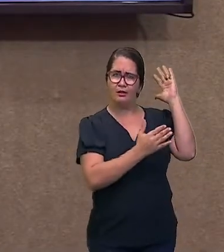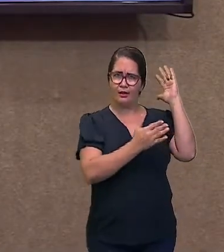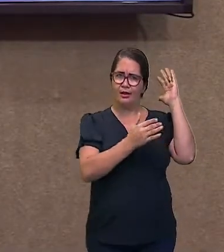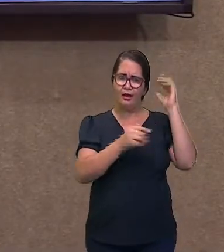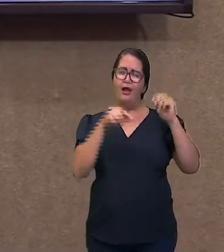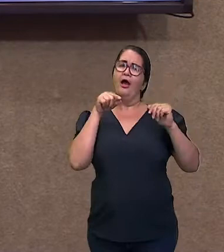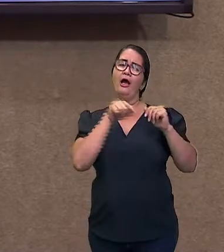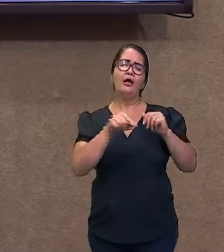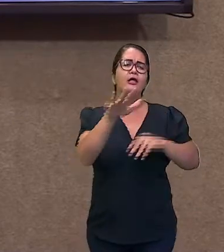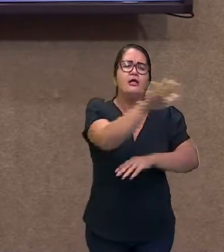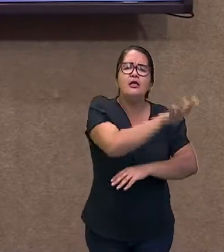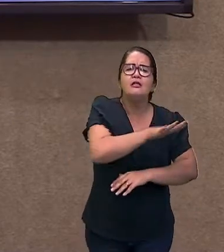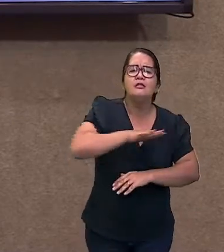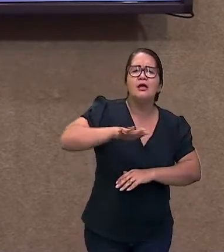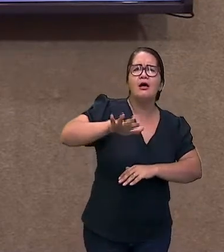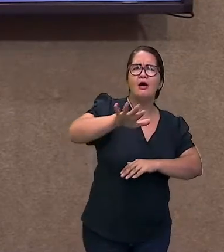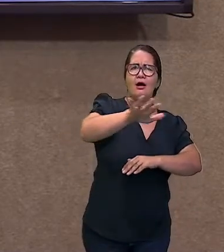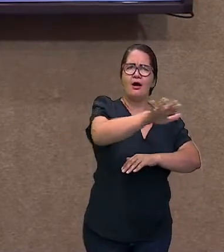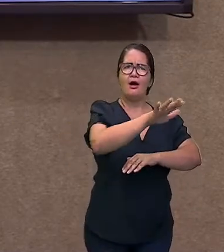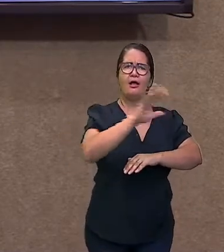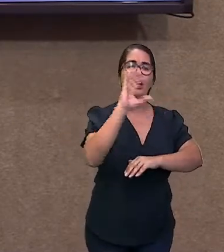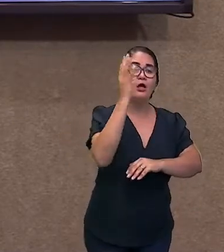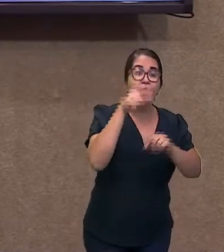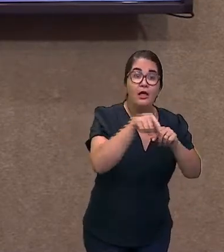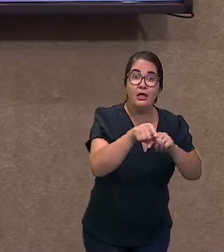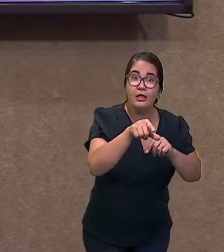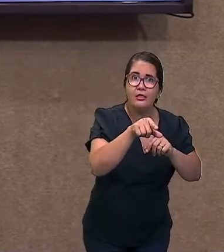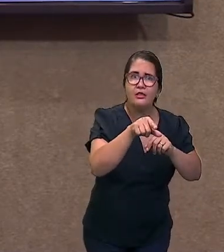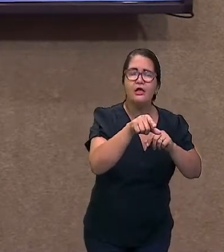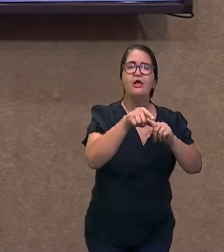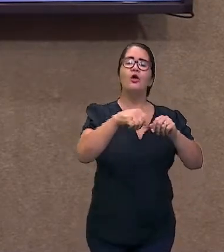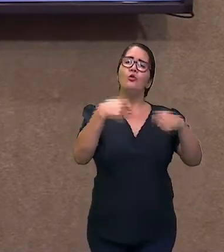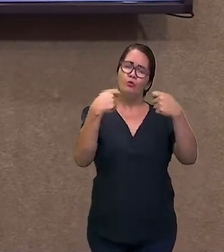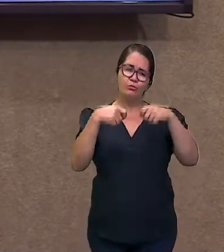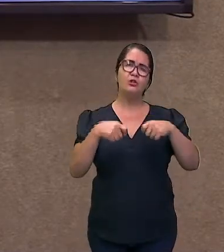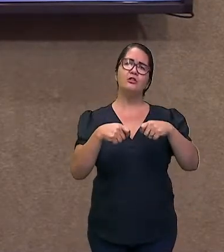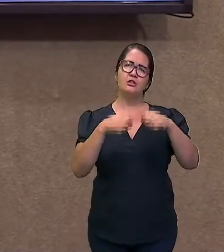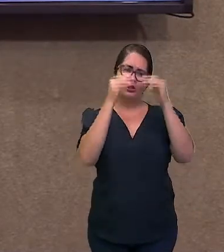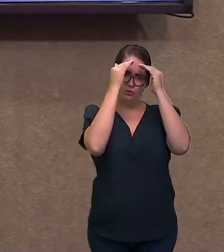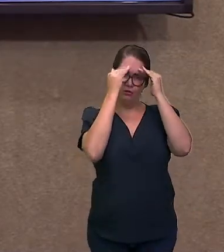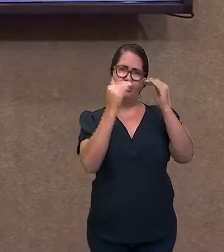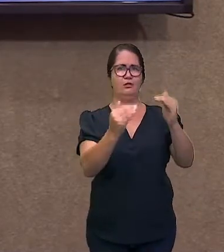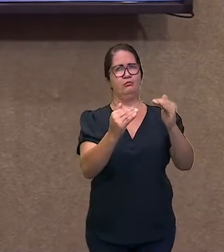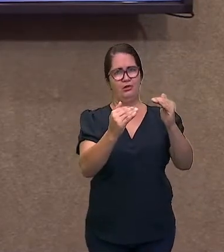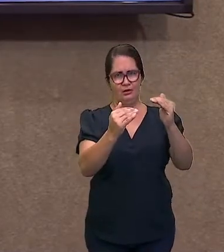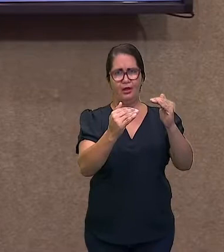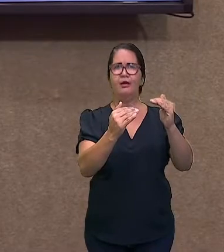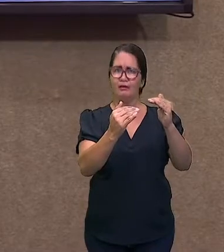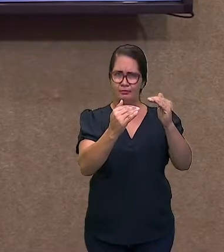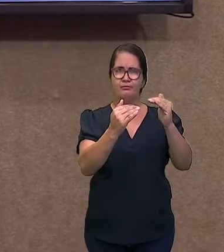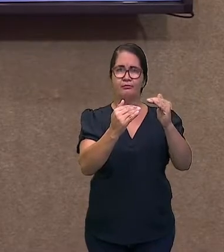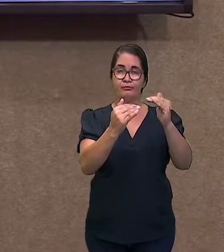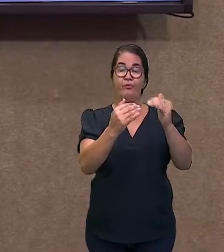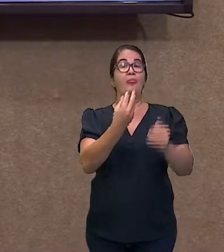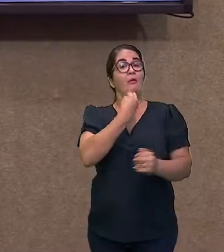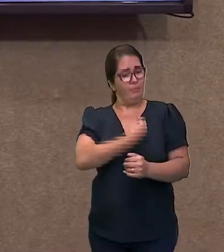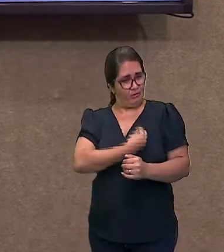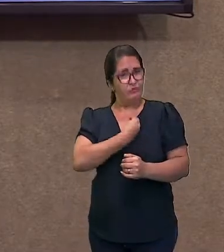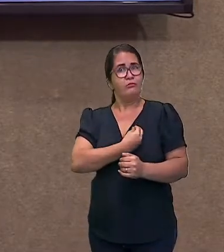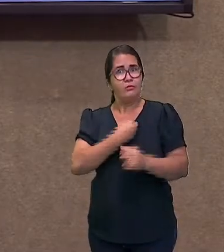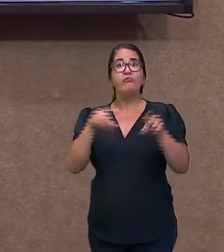aquele ambiente que eu estou inserida nele, funcional, para que eu consiga sobreviver. E as